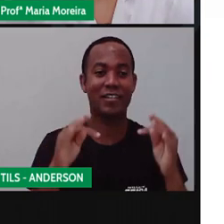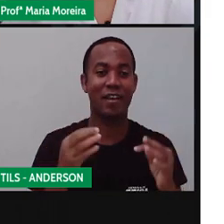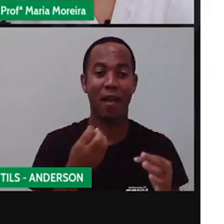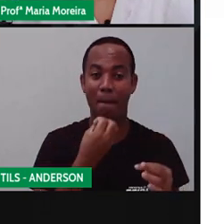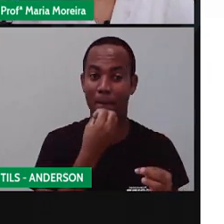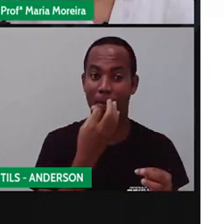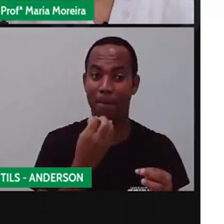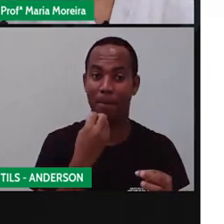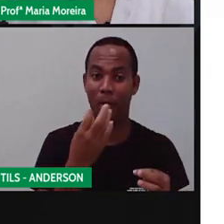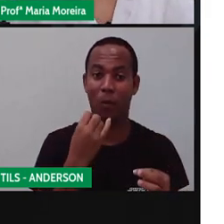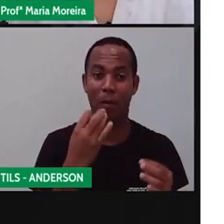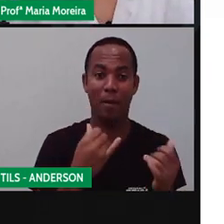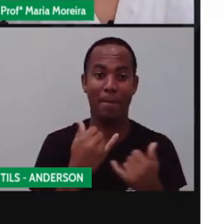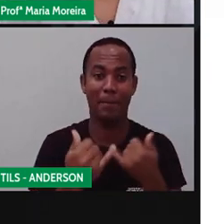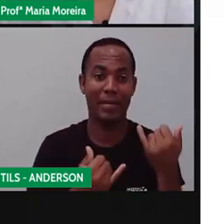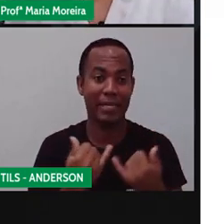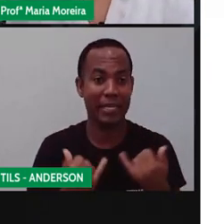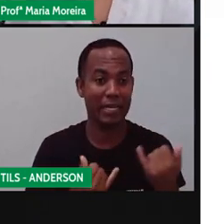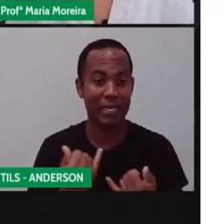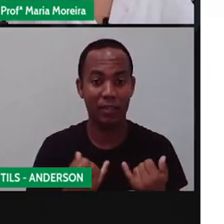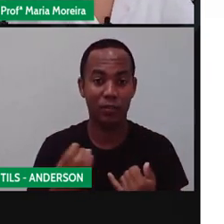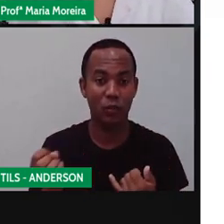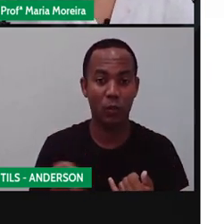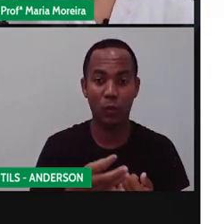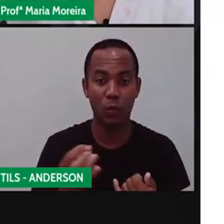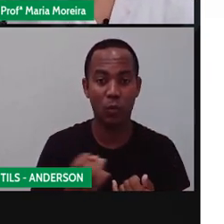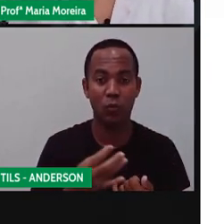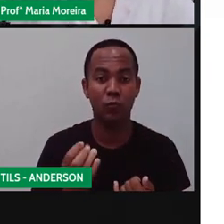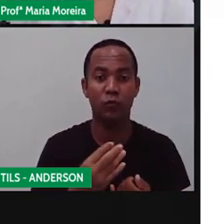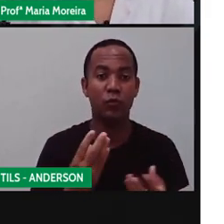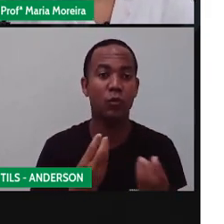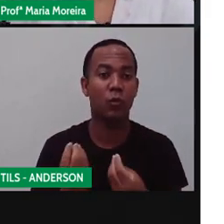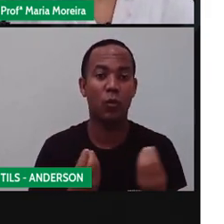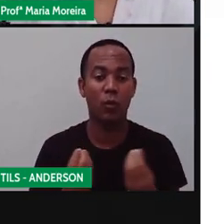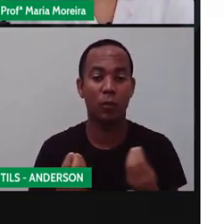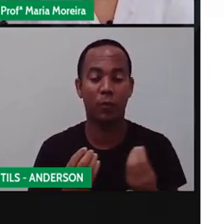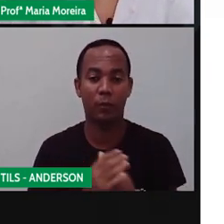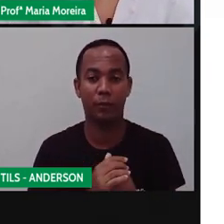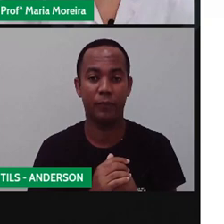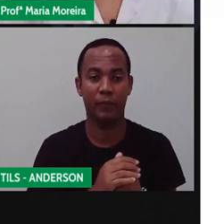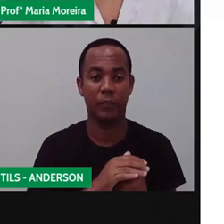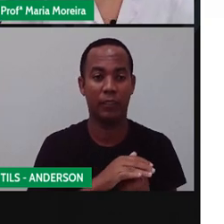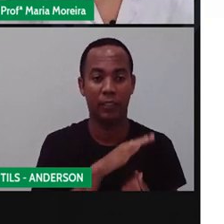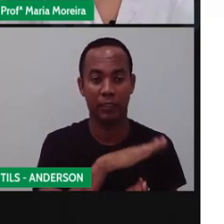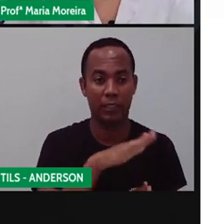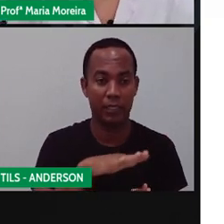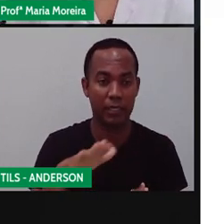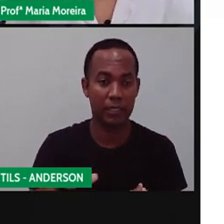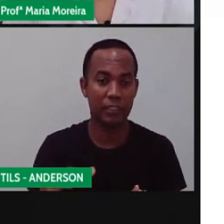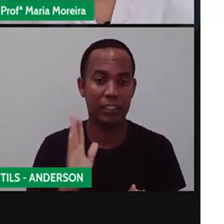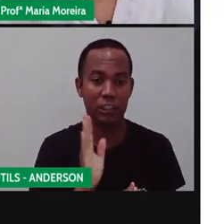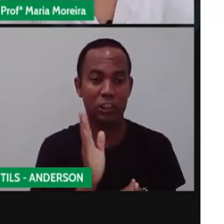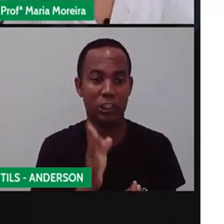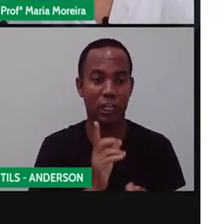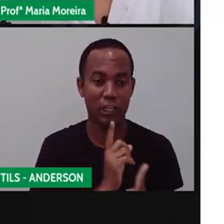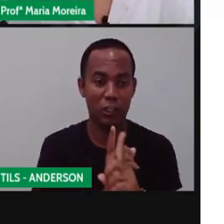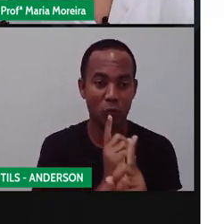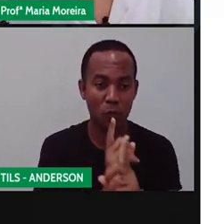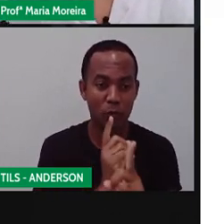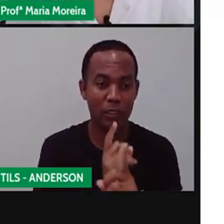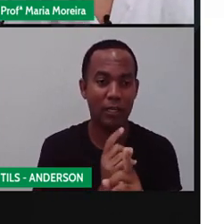trouxe brinquedos que não exigem, né? Tanto a criatividade das crianças, pois elas já encontram tudo o quê?